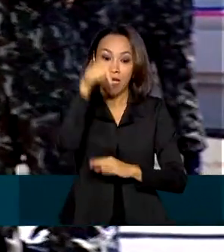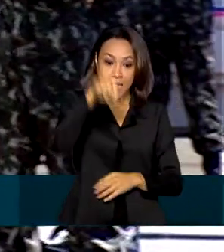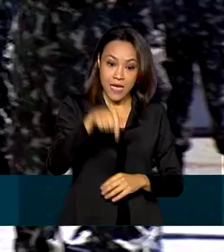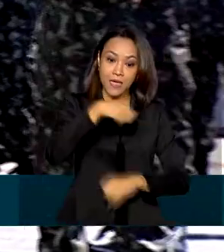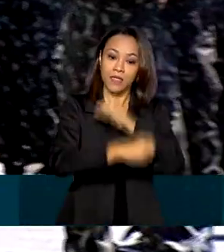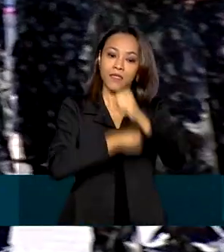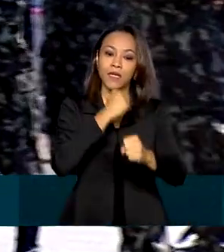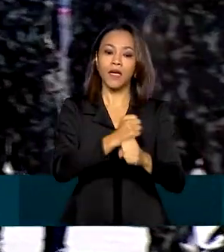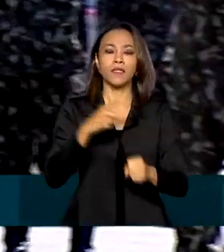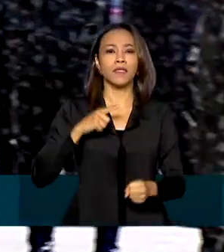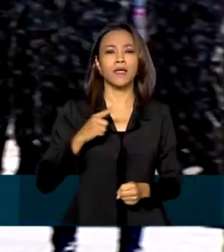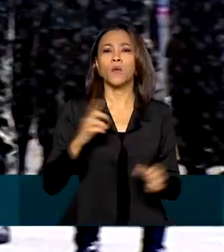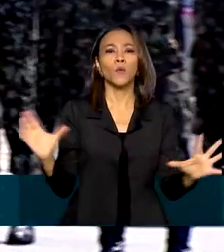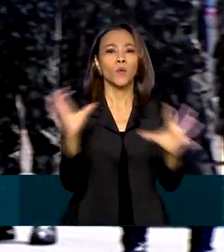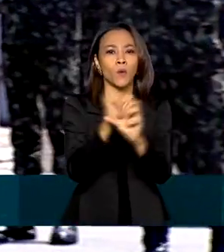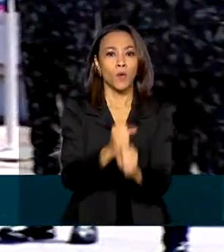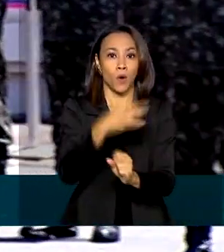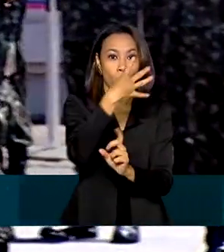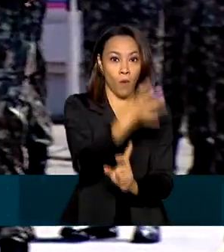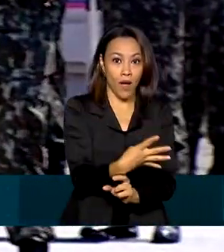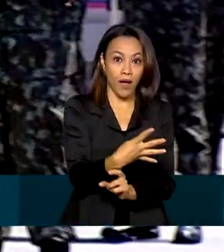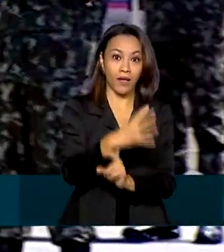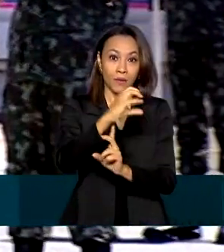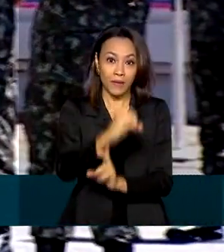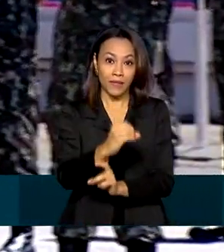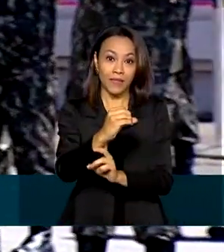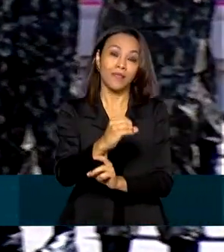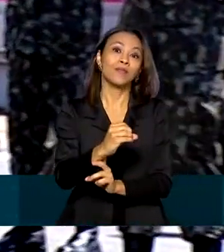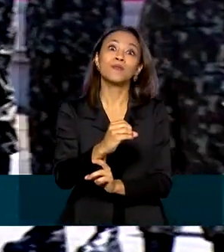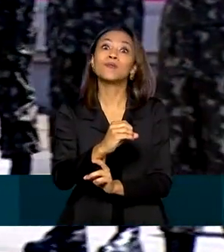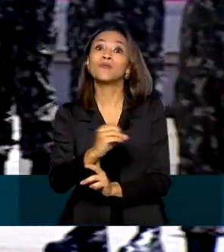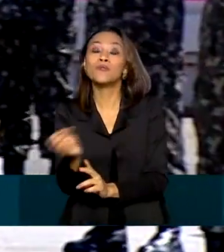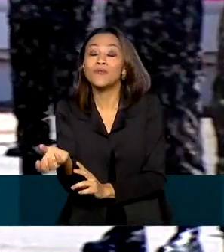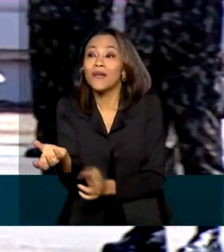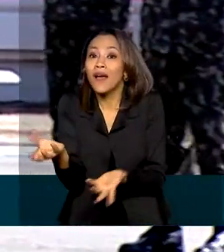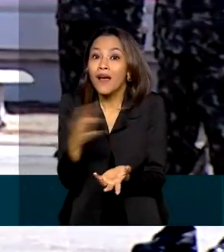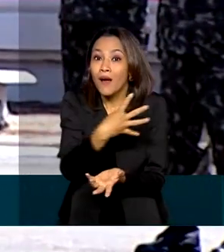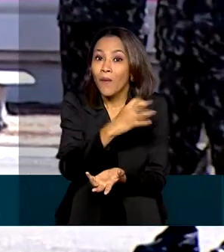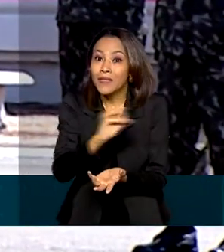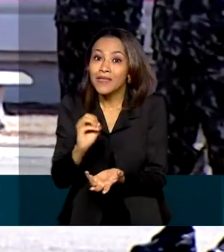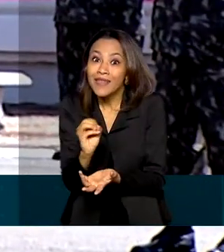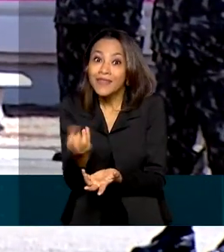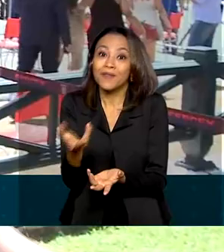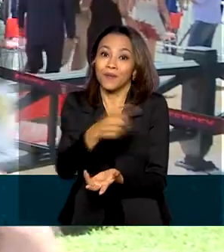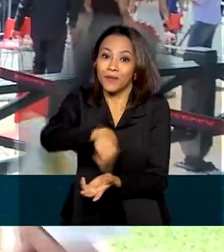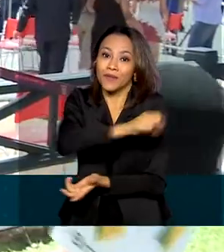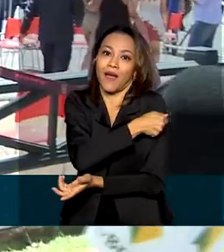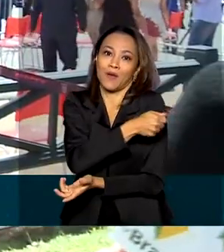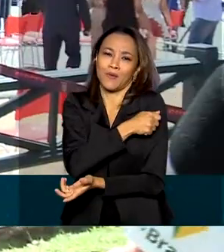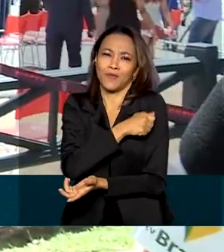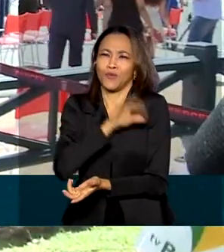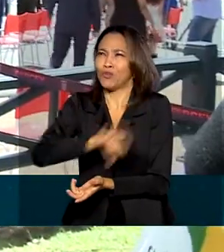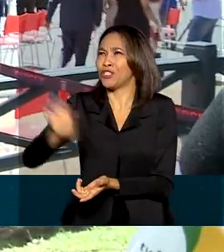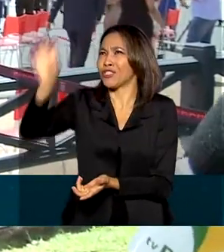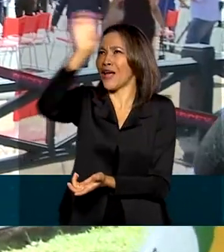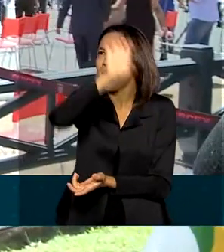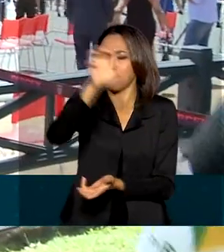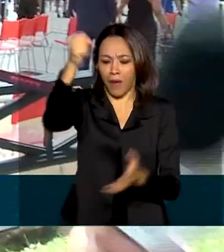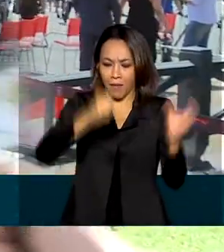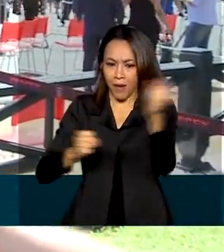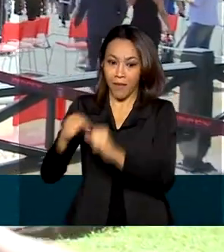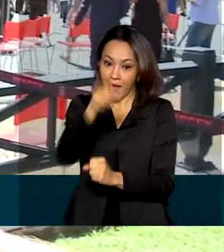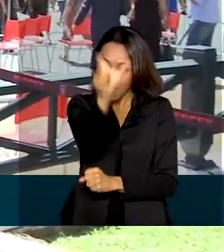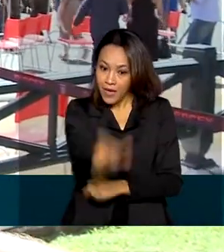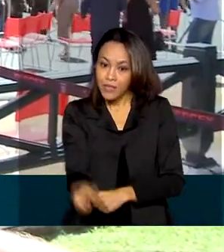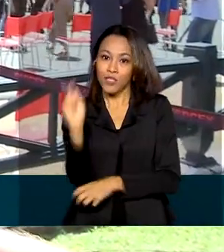conta com 440 novos alunos, vindos de todas as regiões do país. Andriotti é de Porto